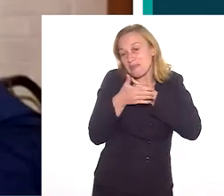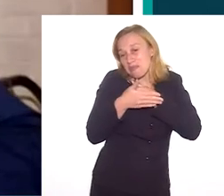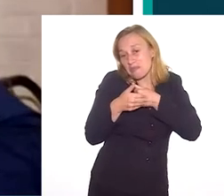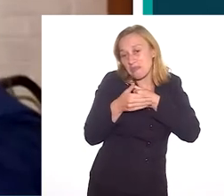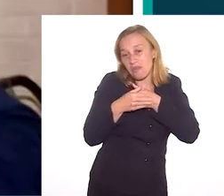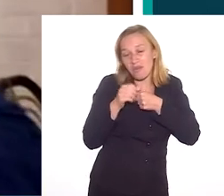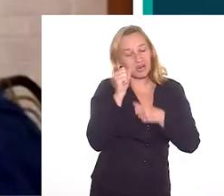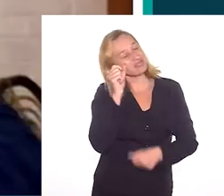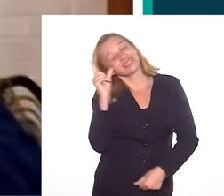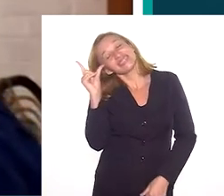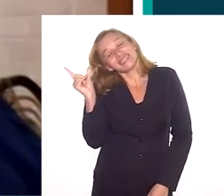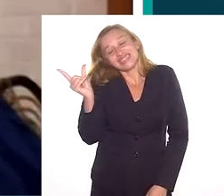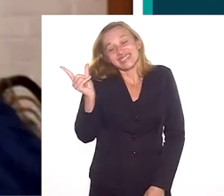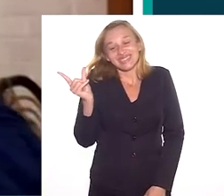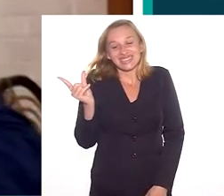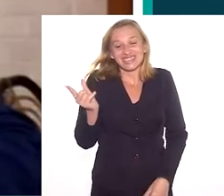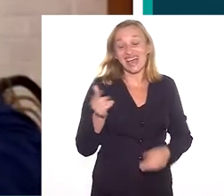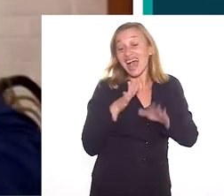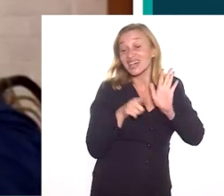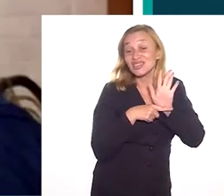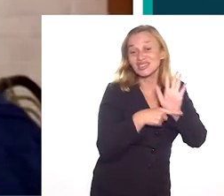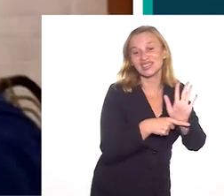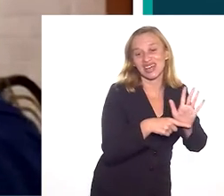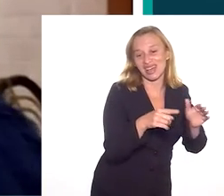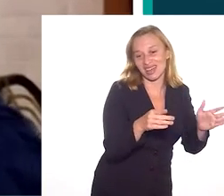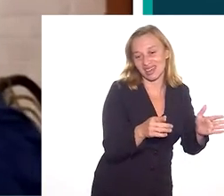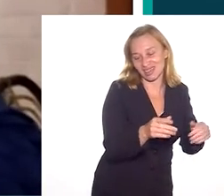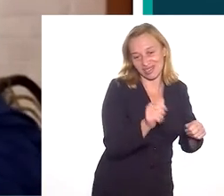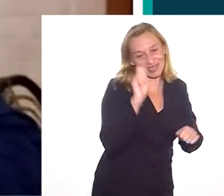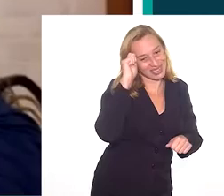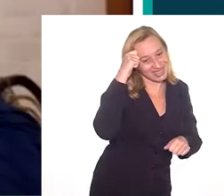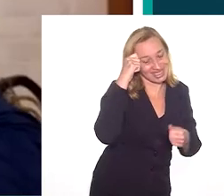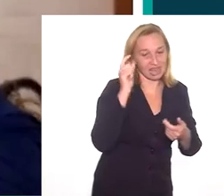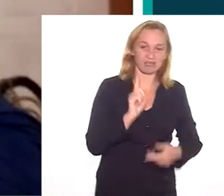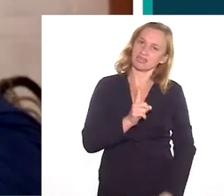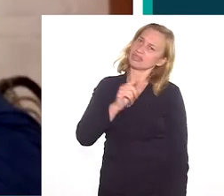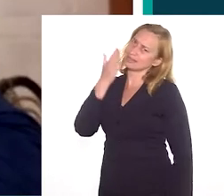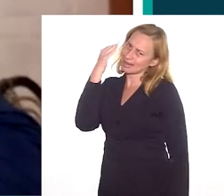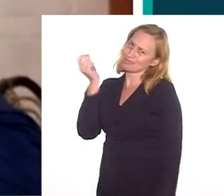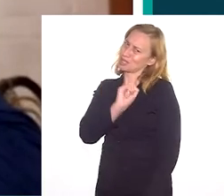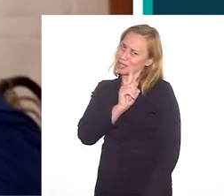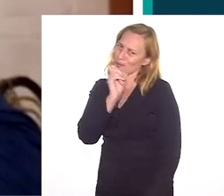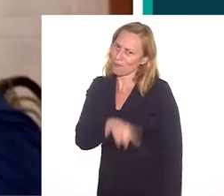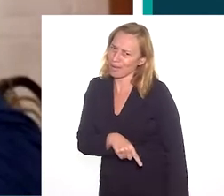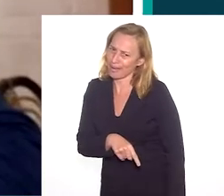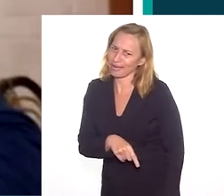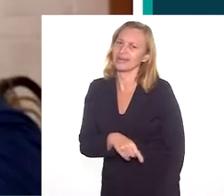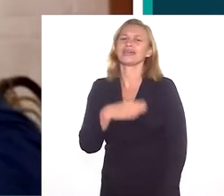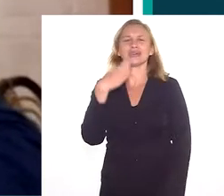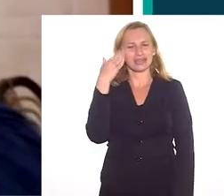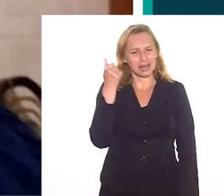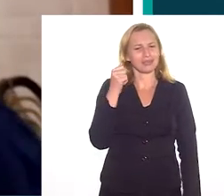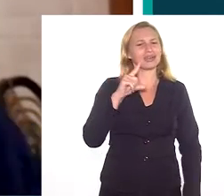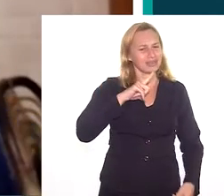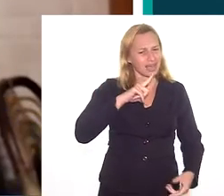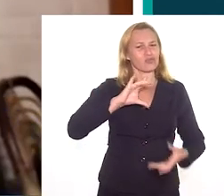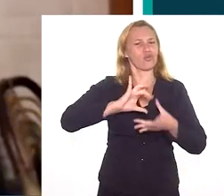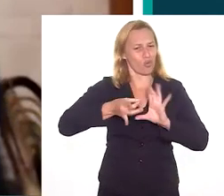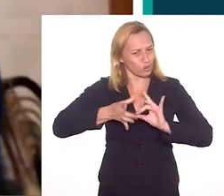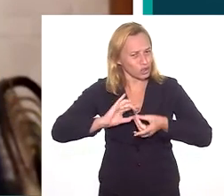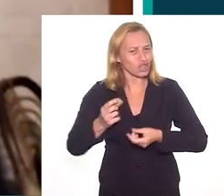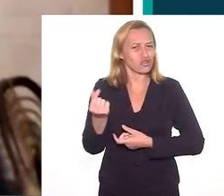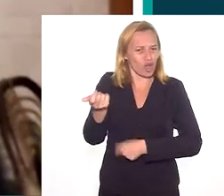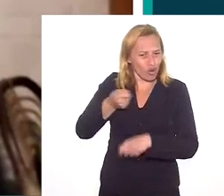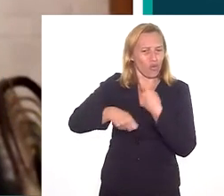de bom humor e resolveu fazer uma caridade para os escravizados. A gente sabe que não é isso. Havia um